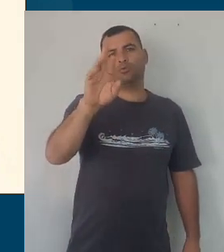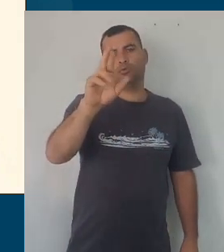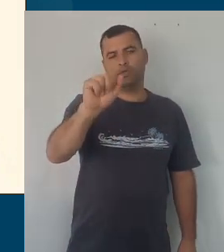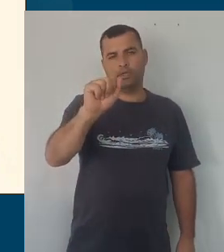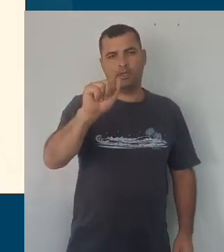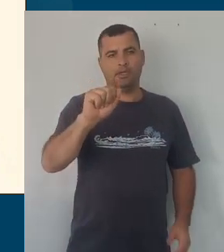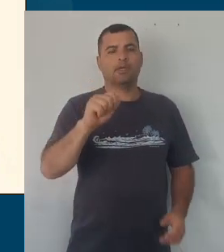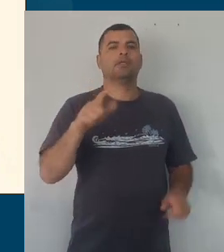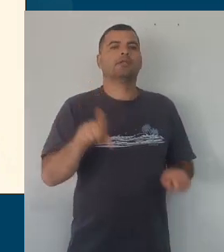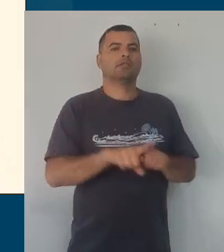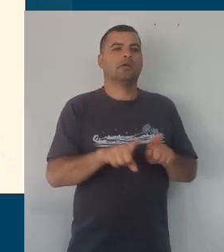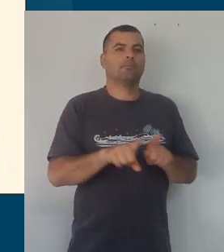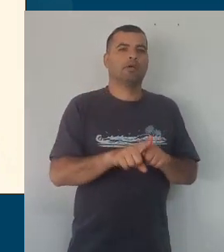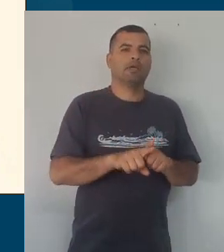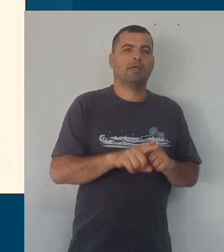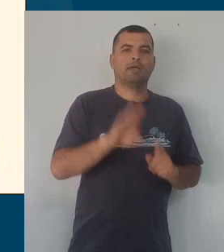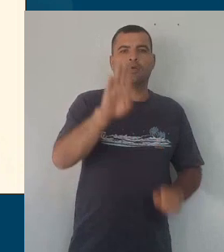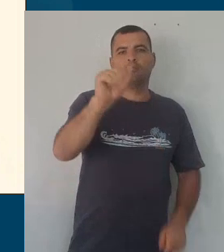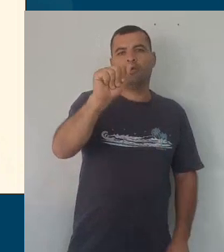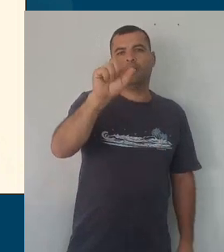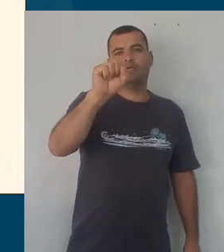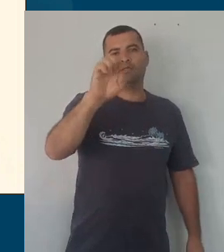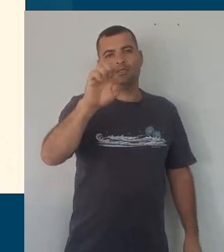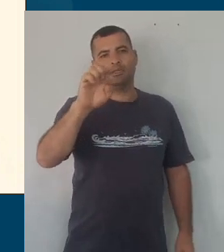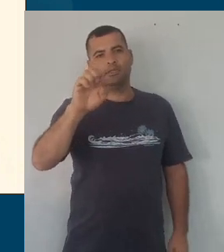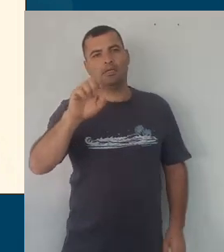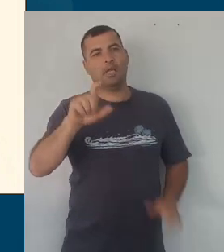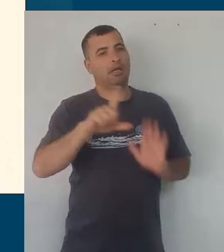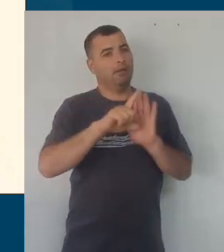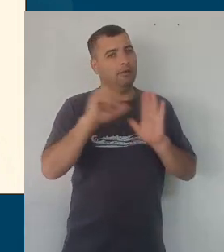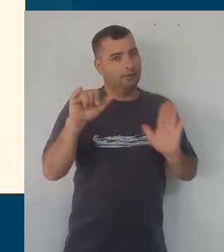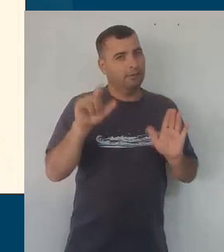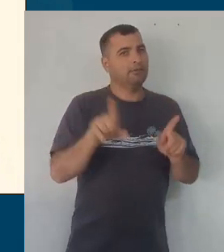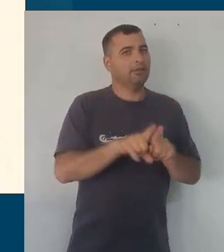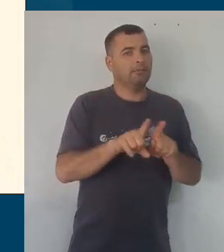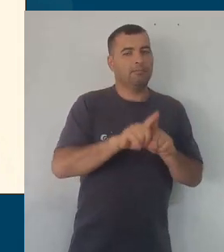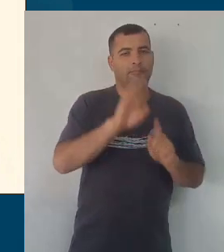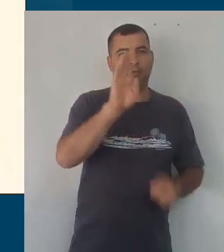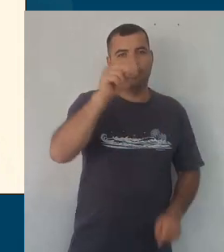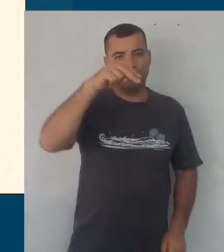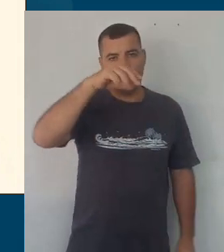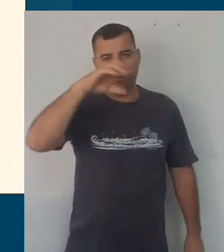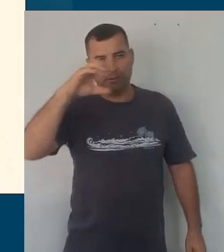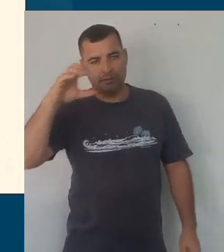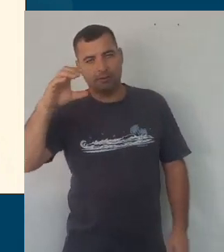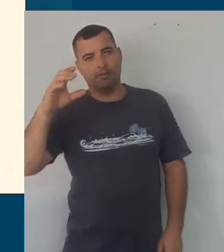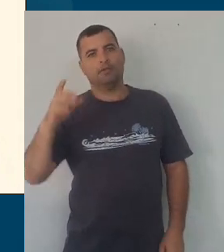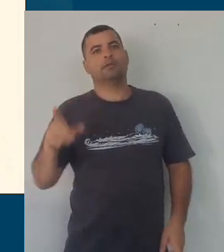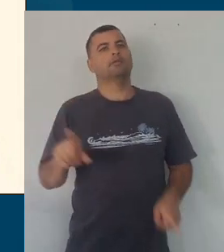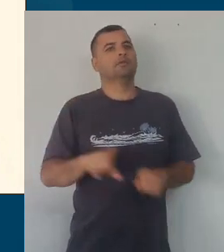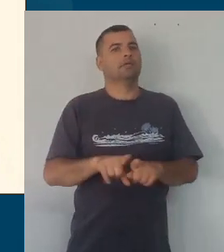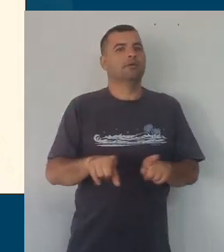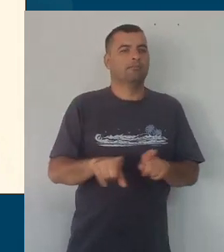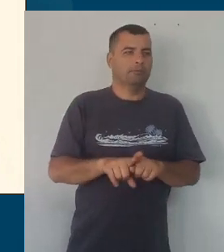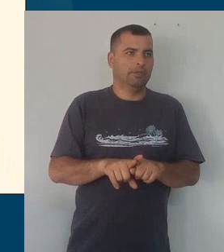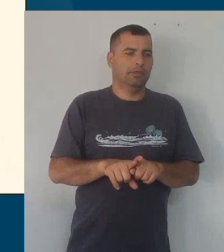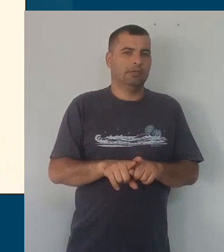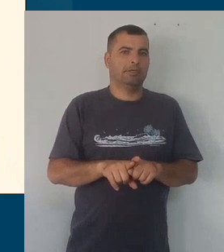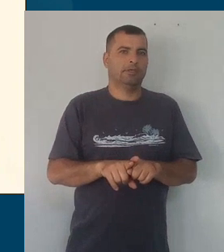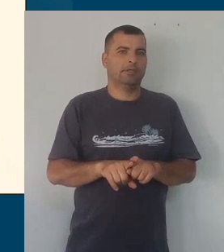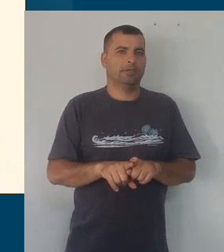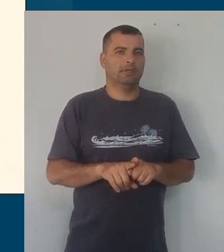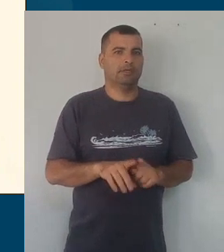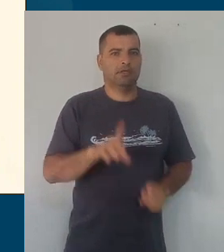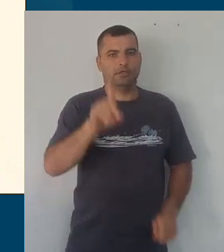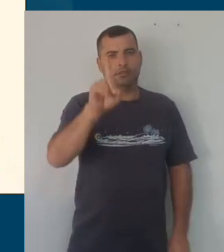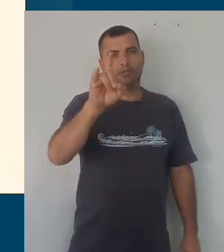bases legais, da mesma maneira, levam em consideração a base nacional como curricular, levam em consideração